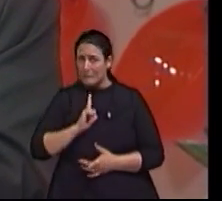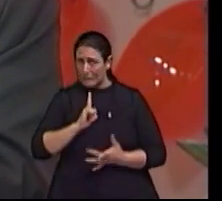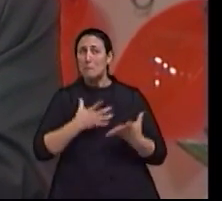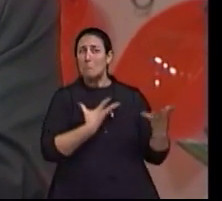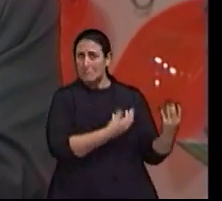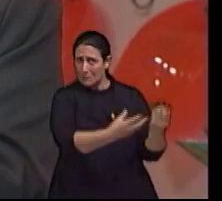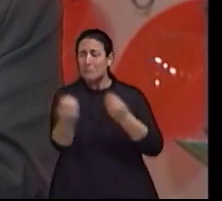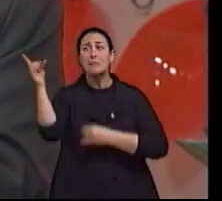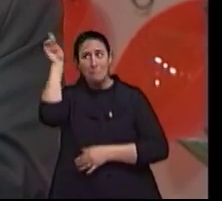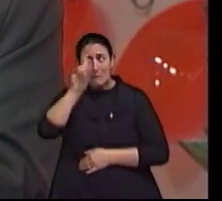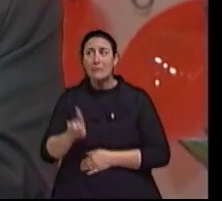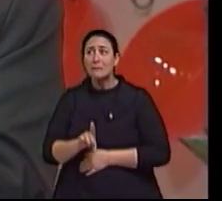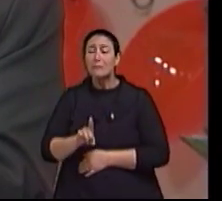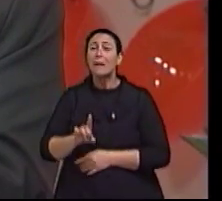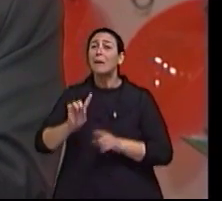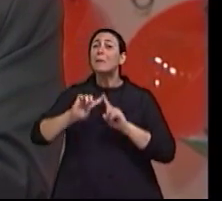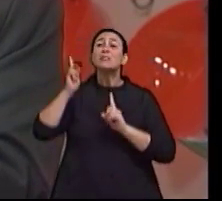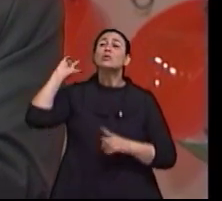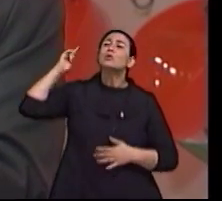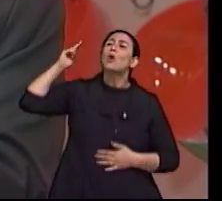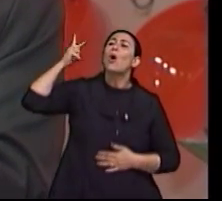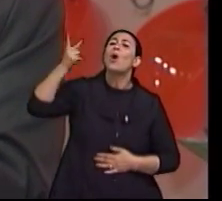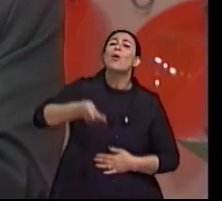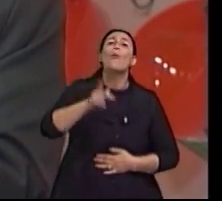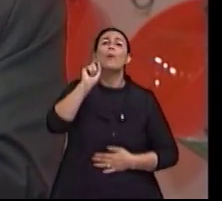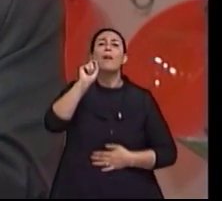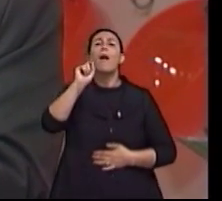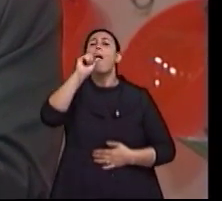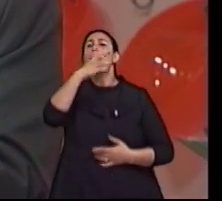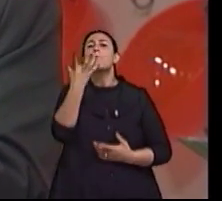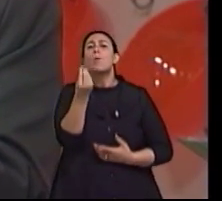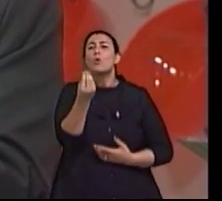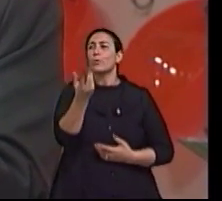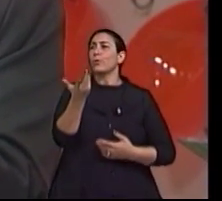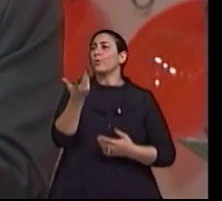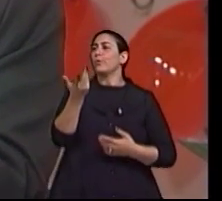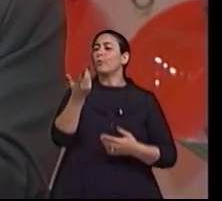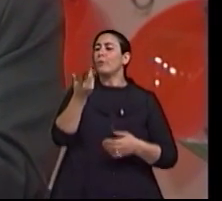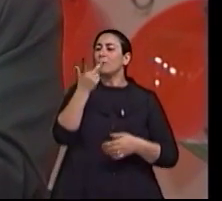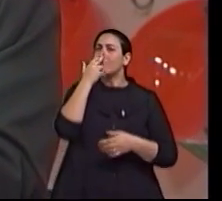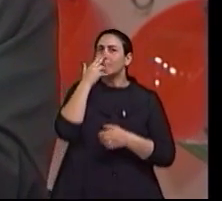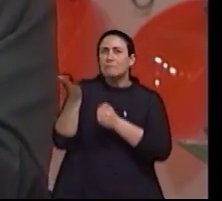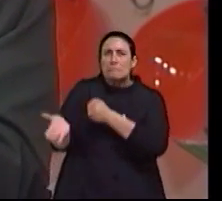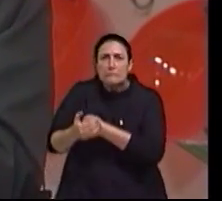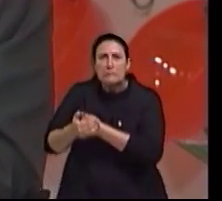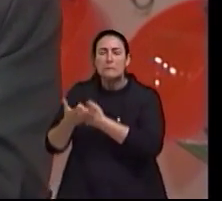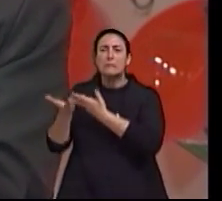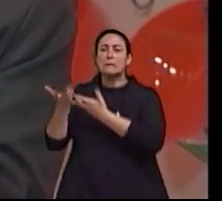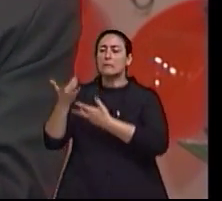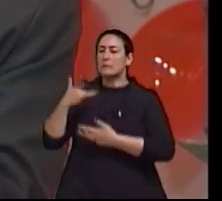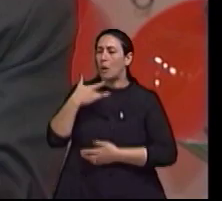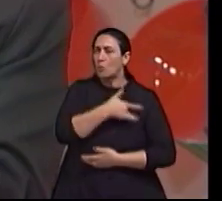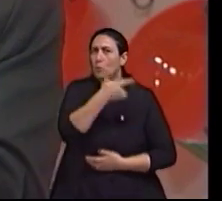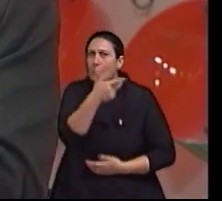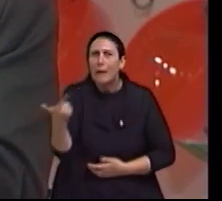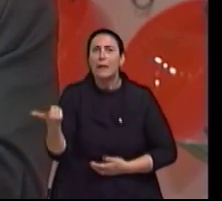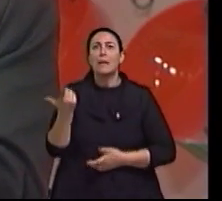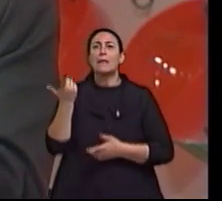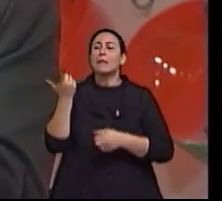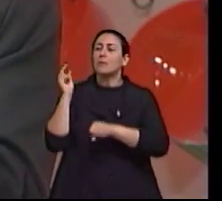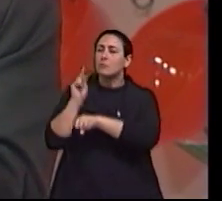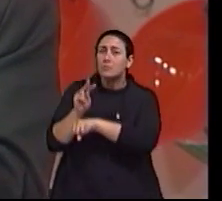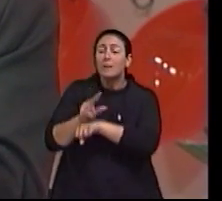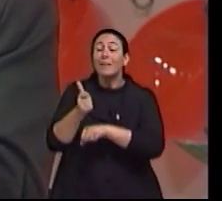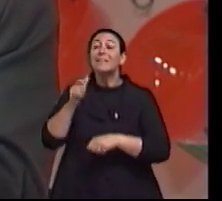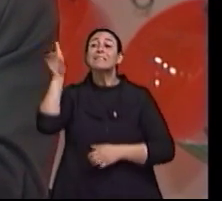históricas de subdesenvolvimento, de falta de saneamento básico, de saúde, etc. E a gente sabe que a deficiência está muito